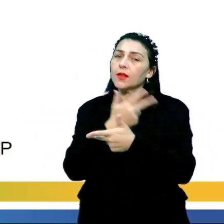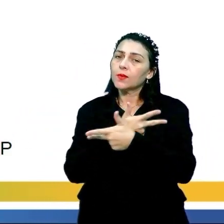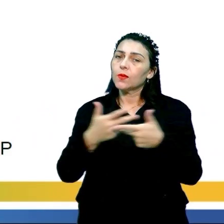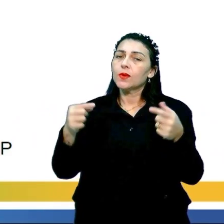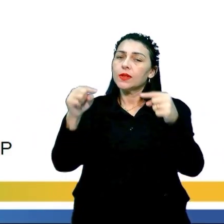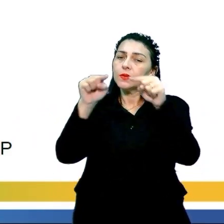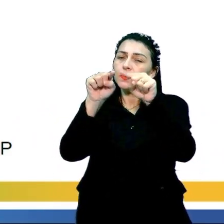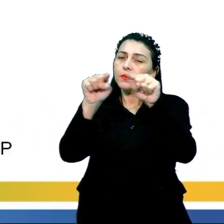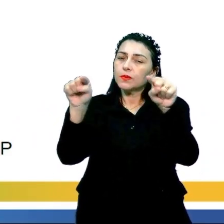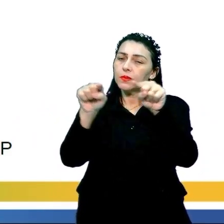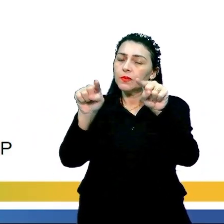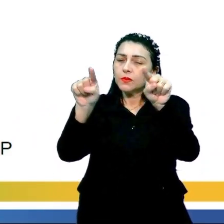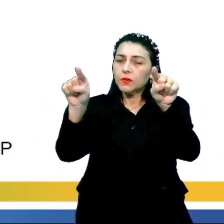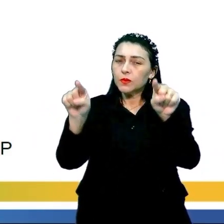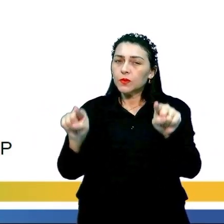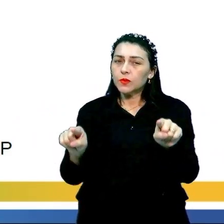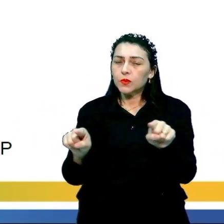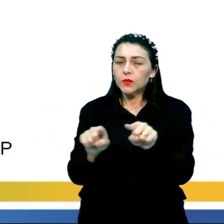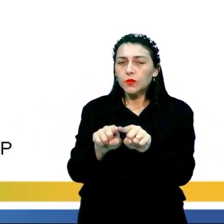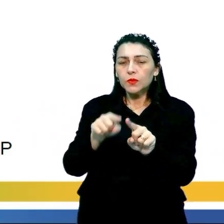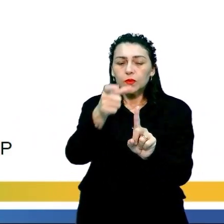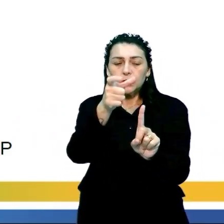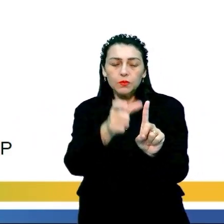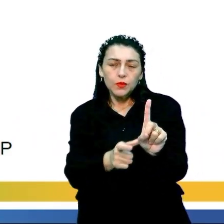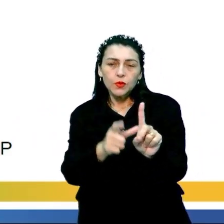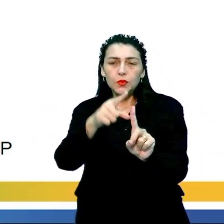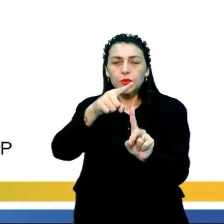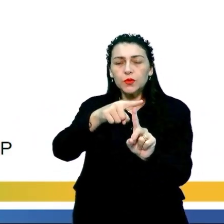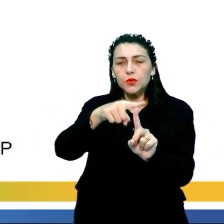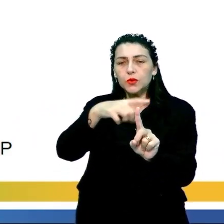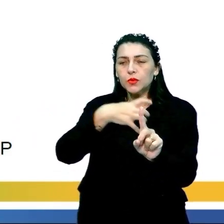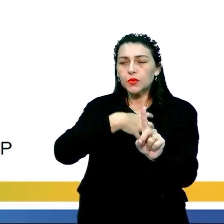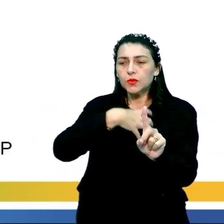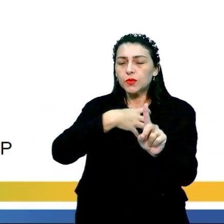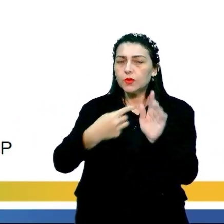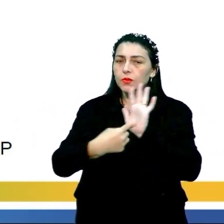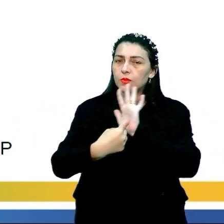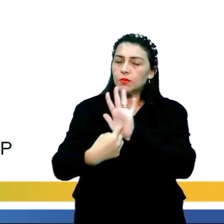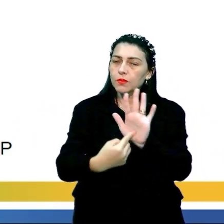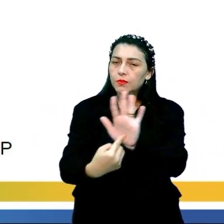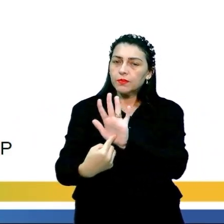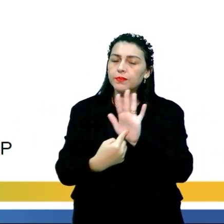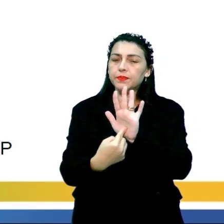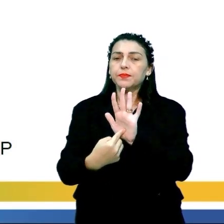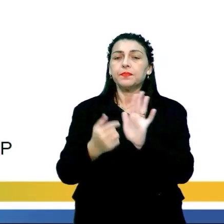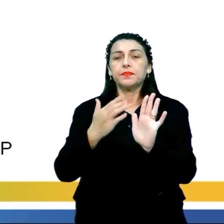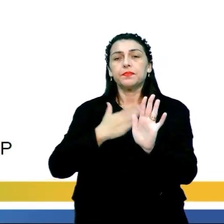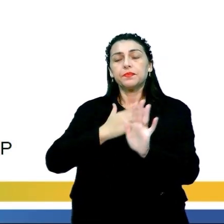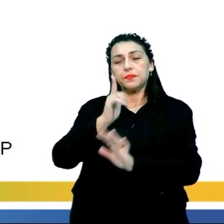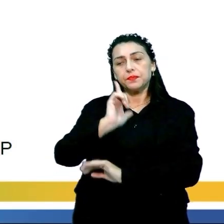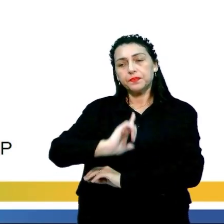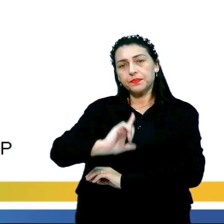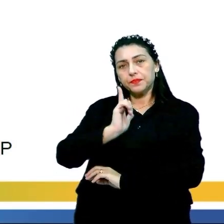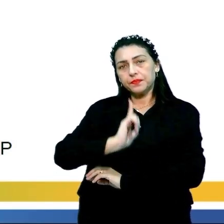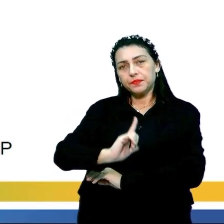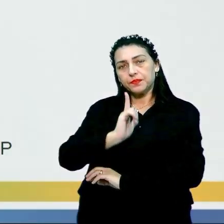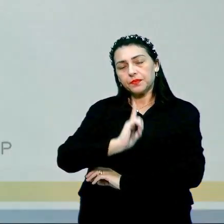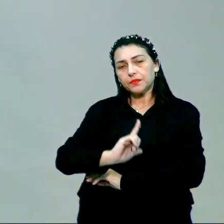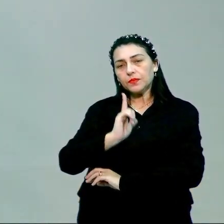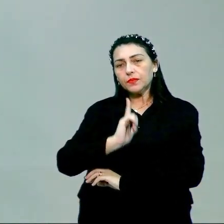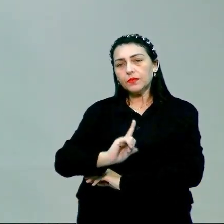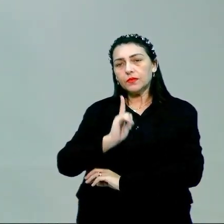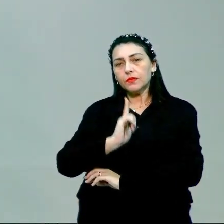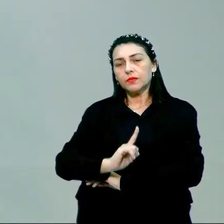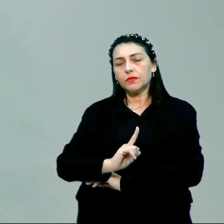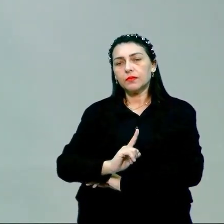linhas, os personagens, as personagens que aparecem na minha literatura, que aparecem